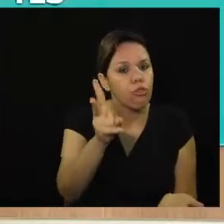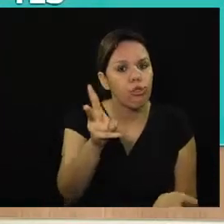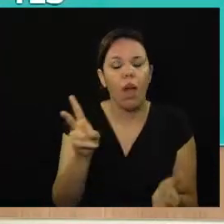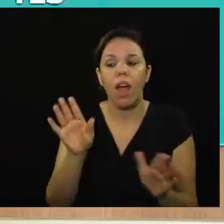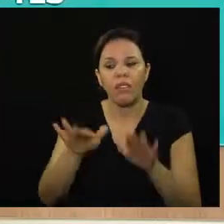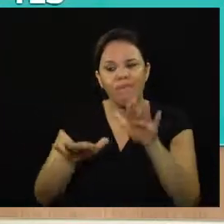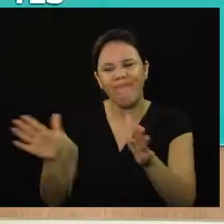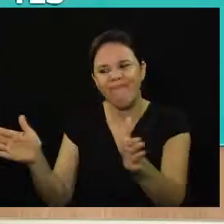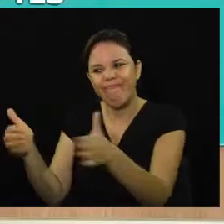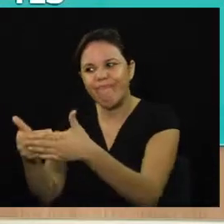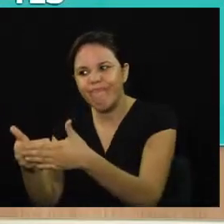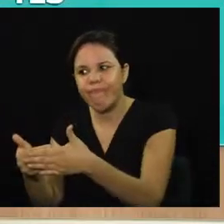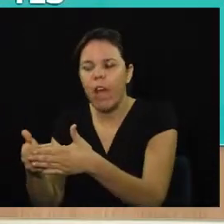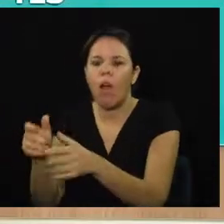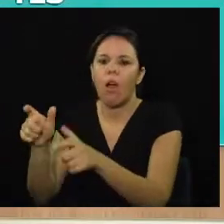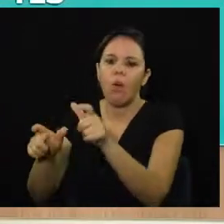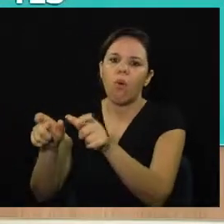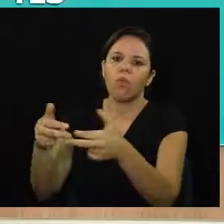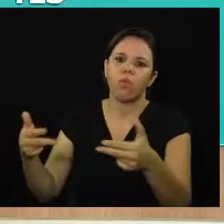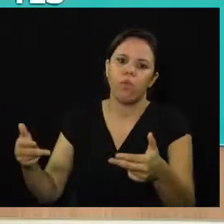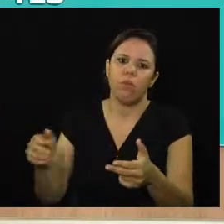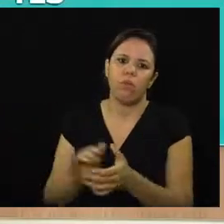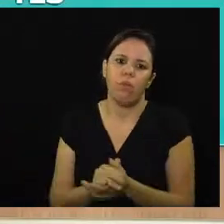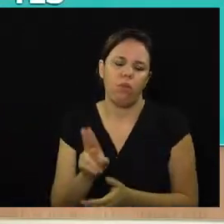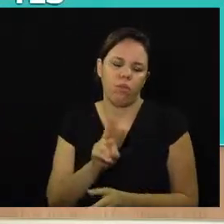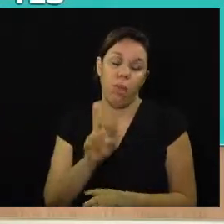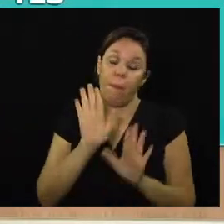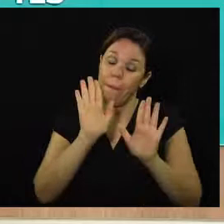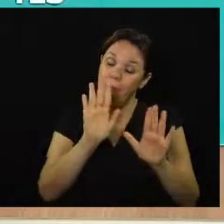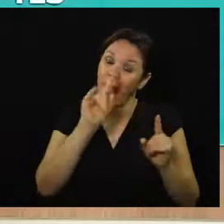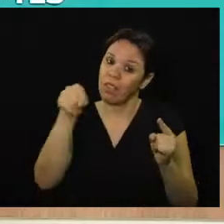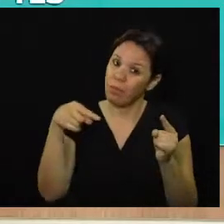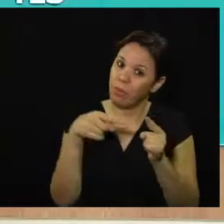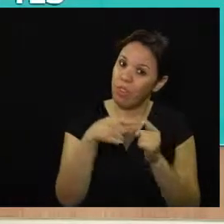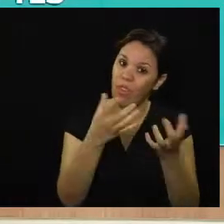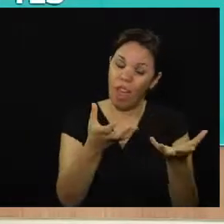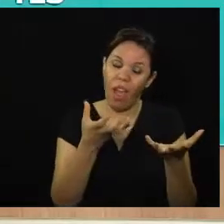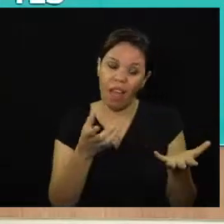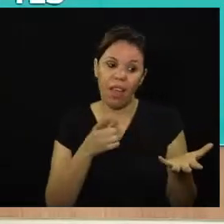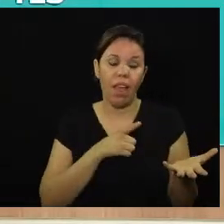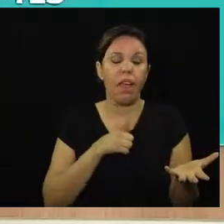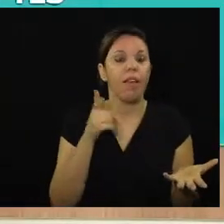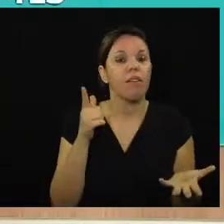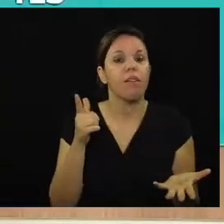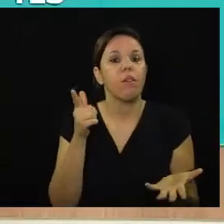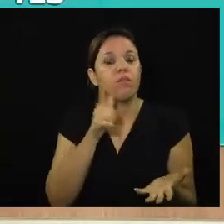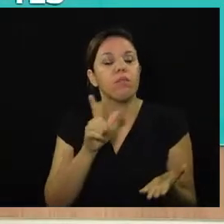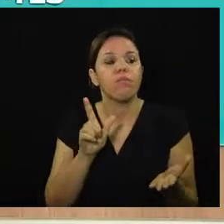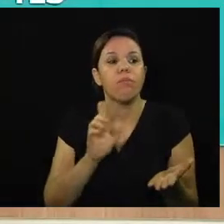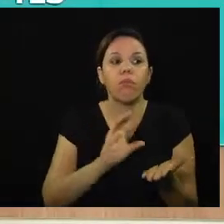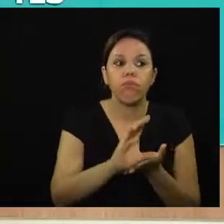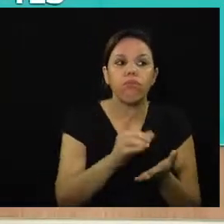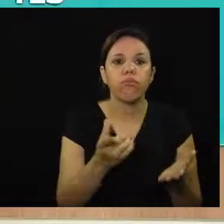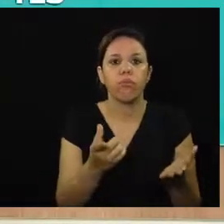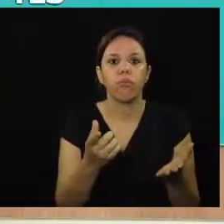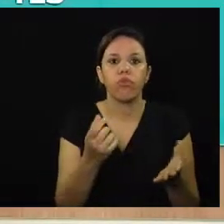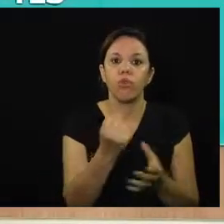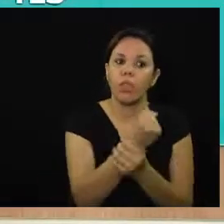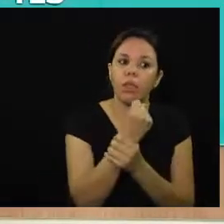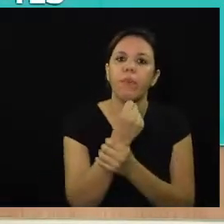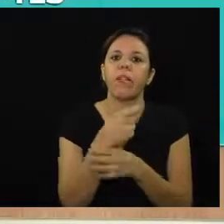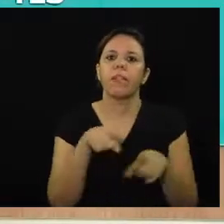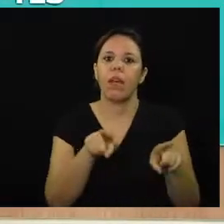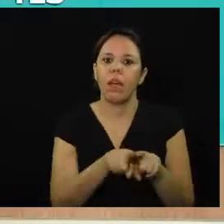fechando deficitariamente o objetivo é buscar uma autossustentabilidade com este